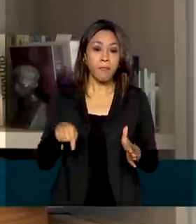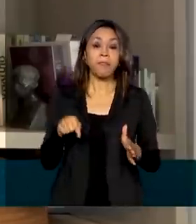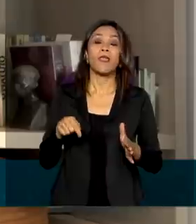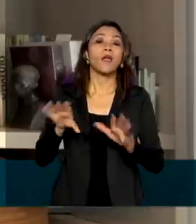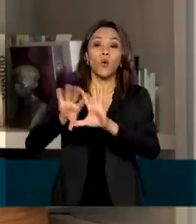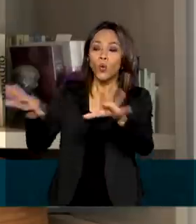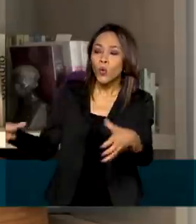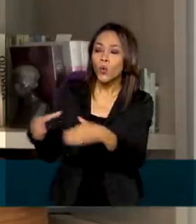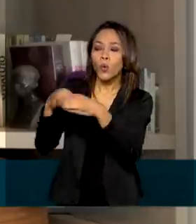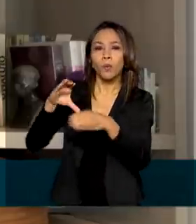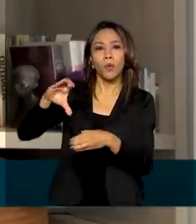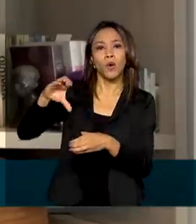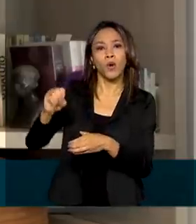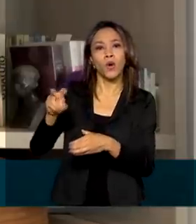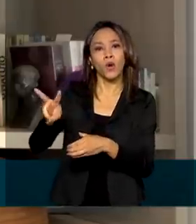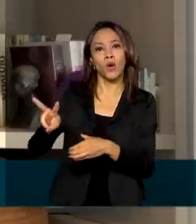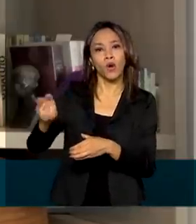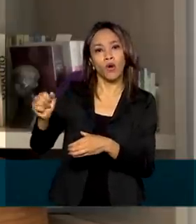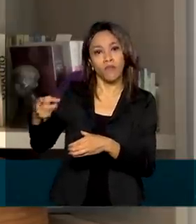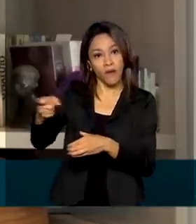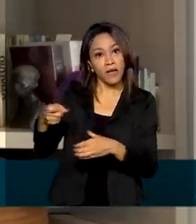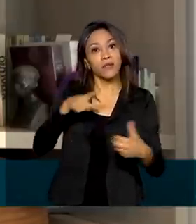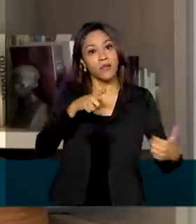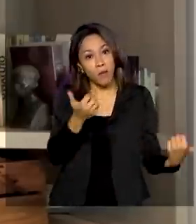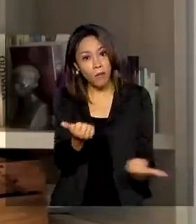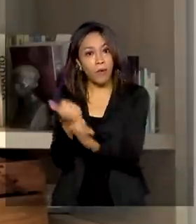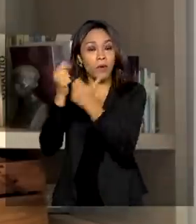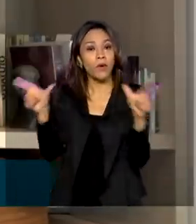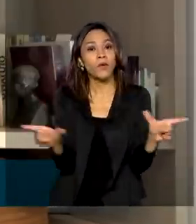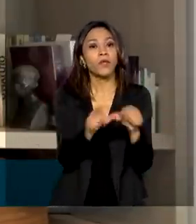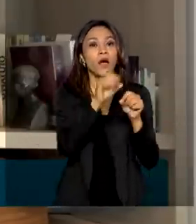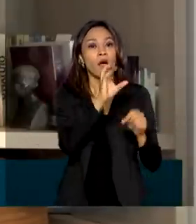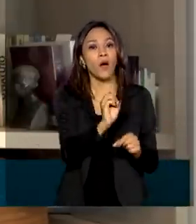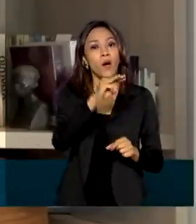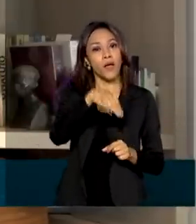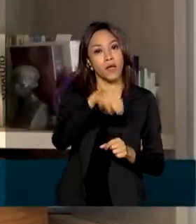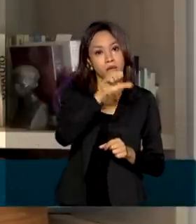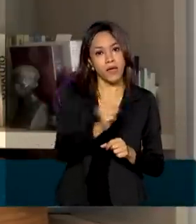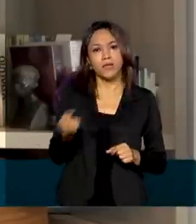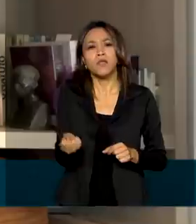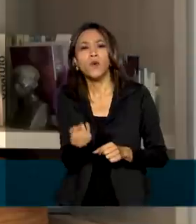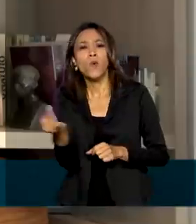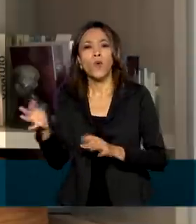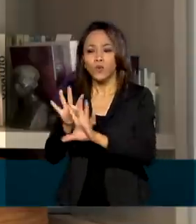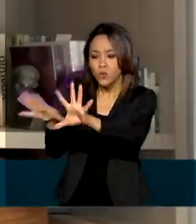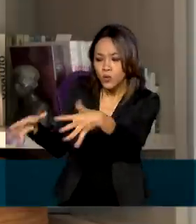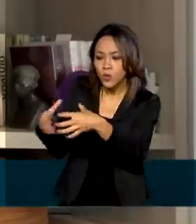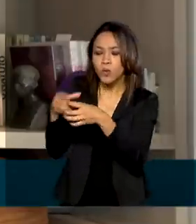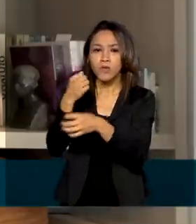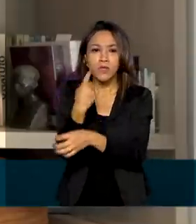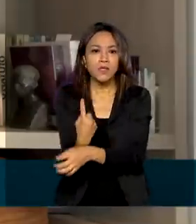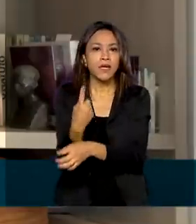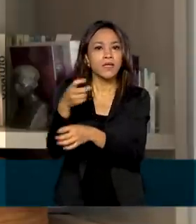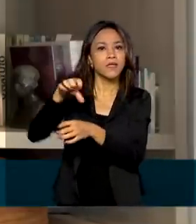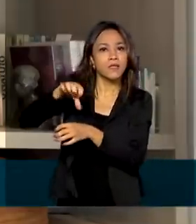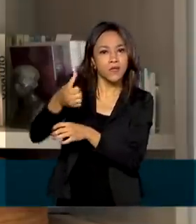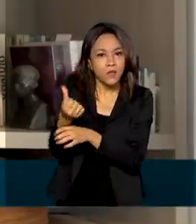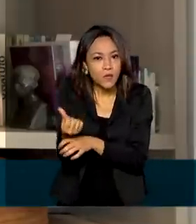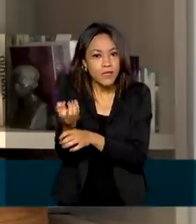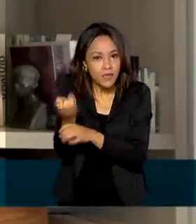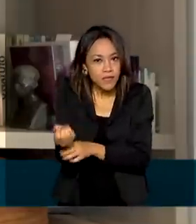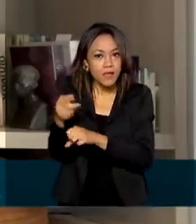apoiado pela Organização Mundial de Saúde e reúne 160 países que se organizaram para financiar